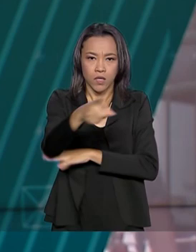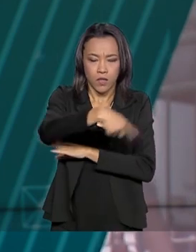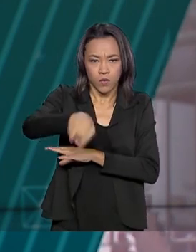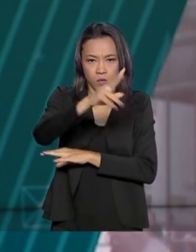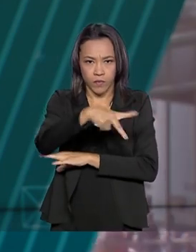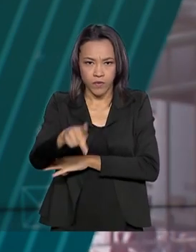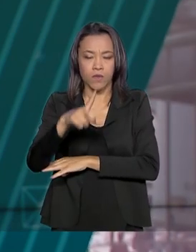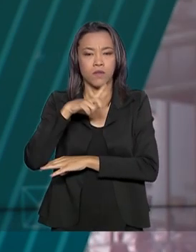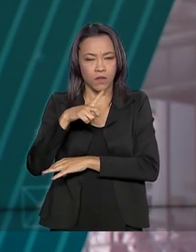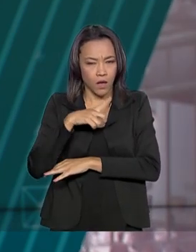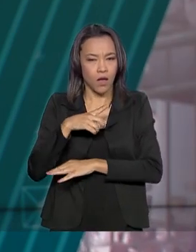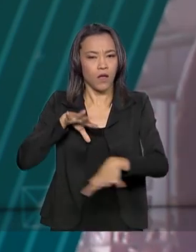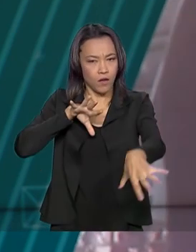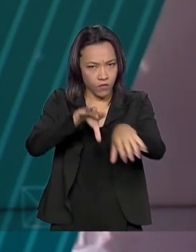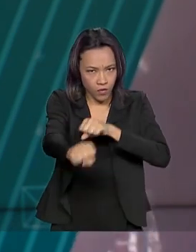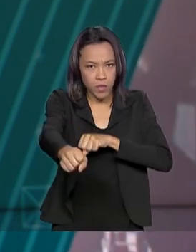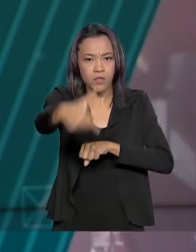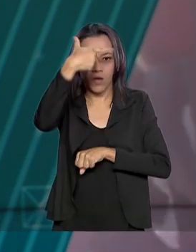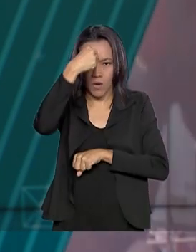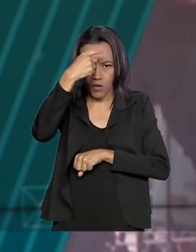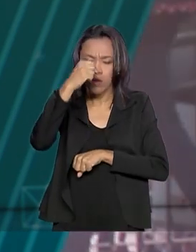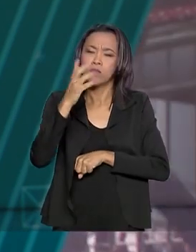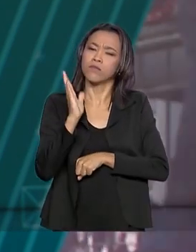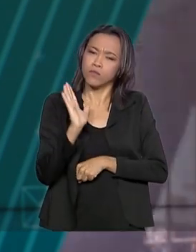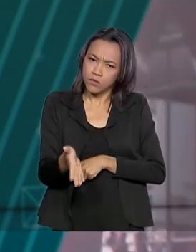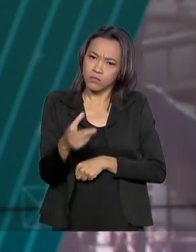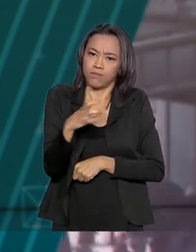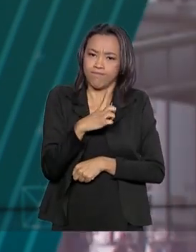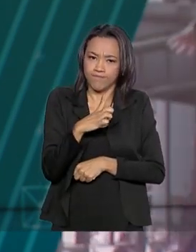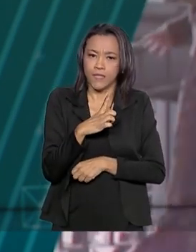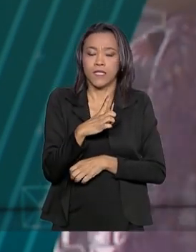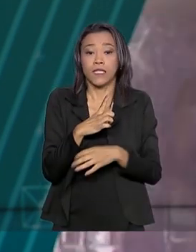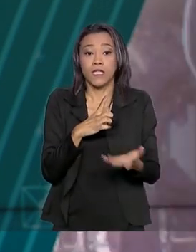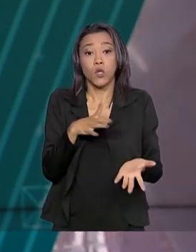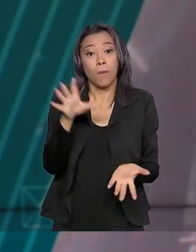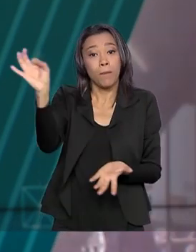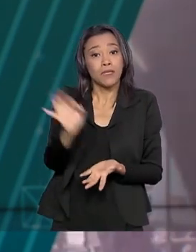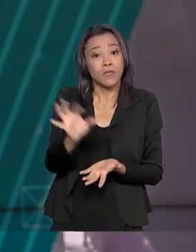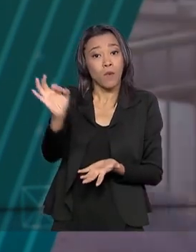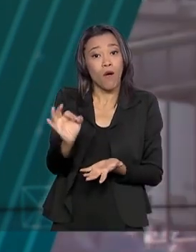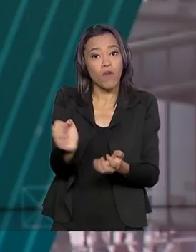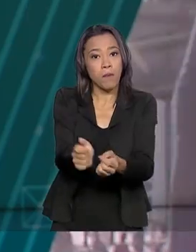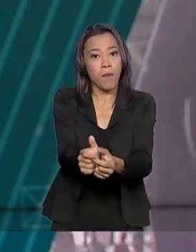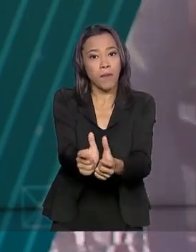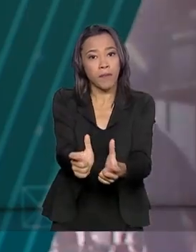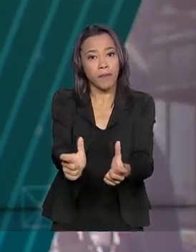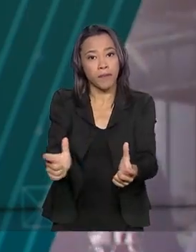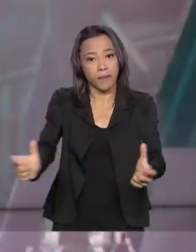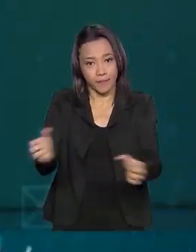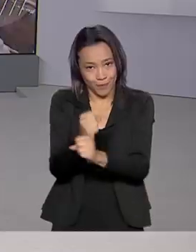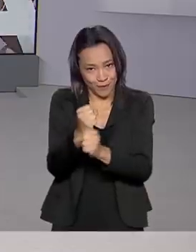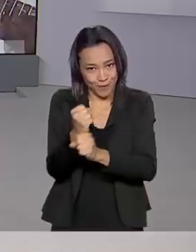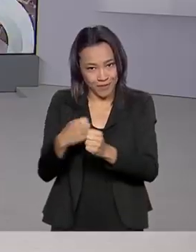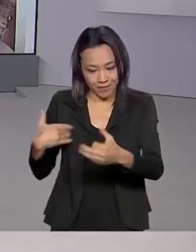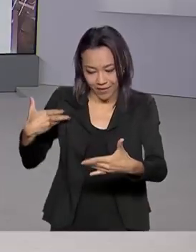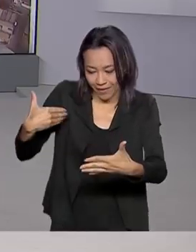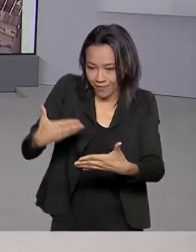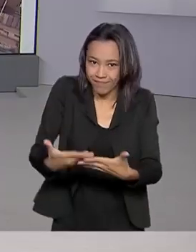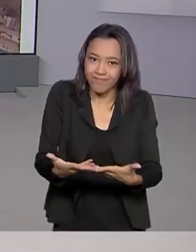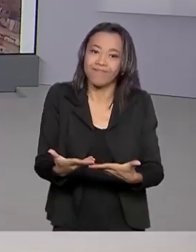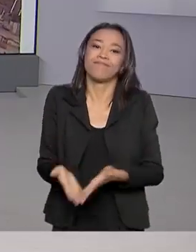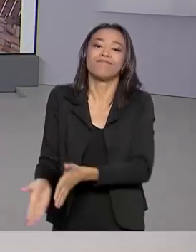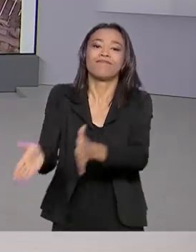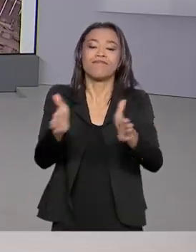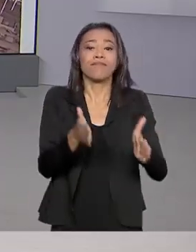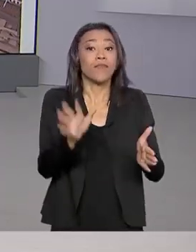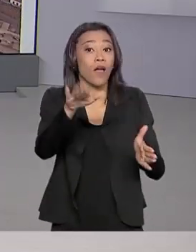têm nível superior completo com licenciatura. E o percentual vem crescendo nos últimos anos. Olha aí